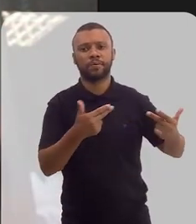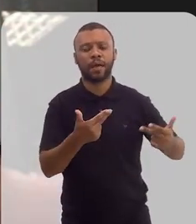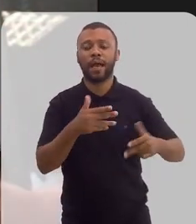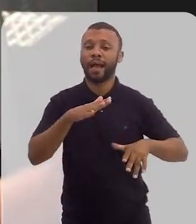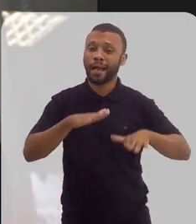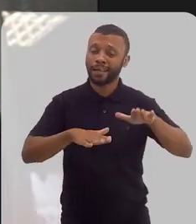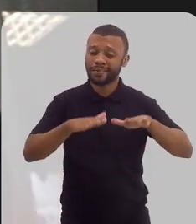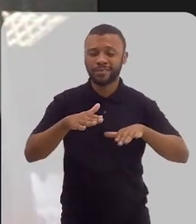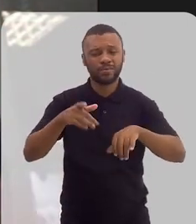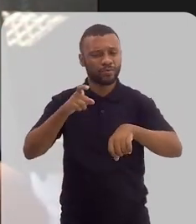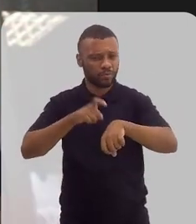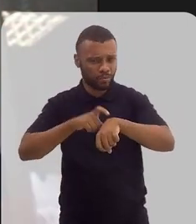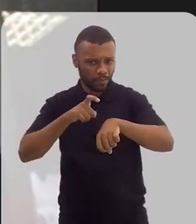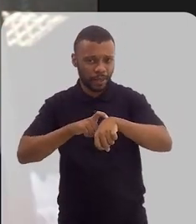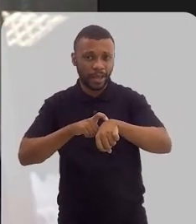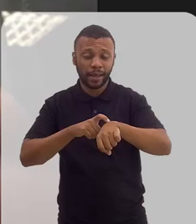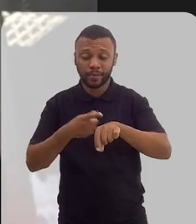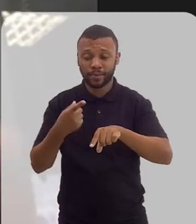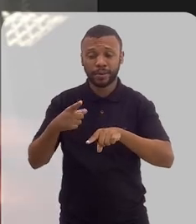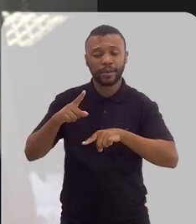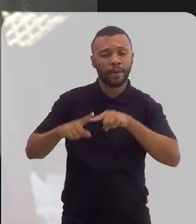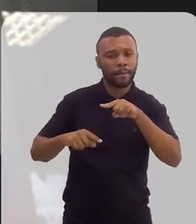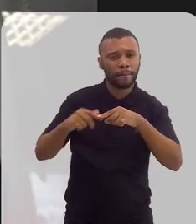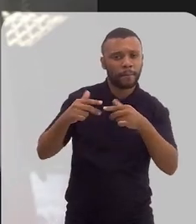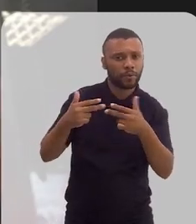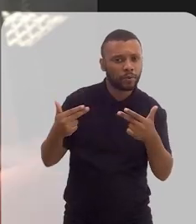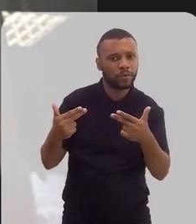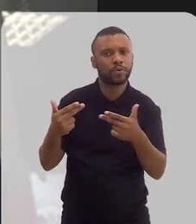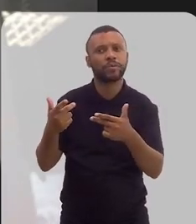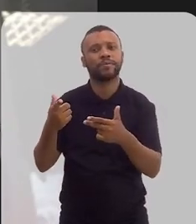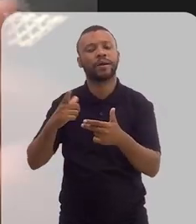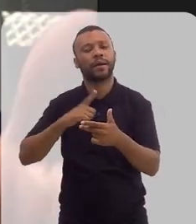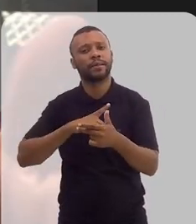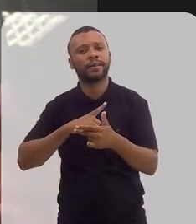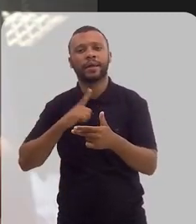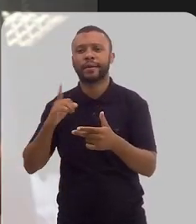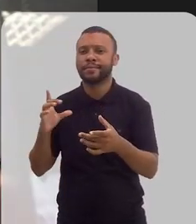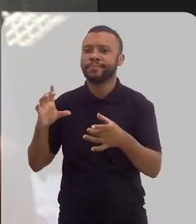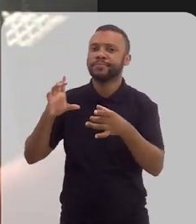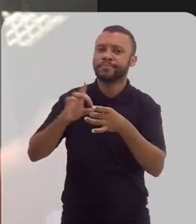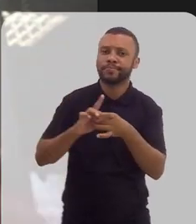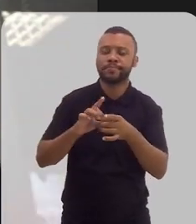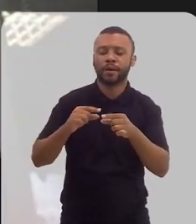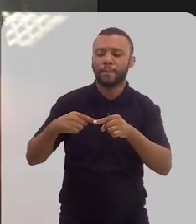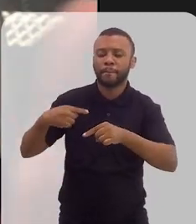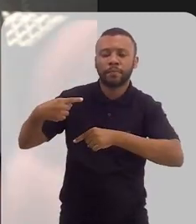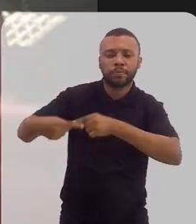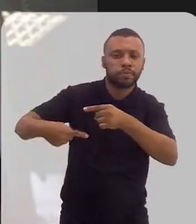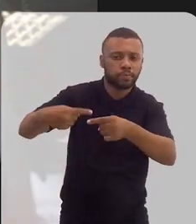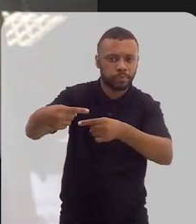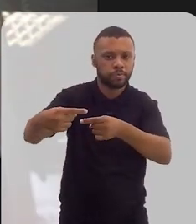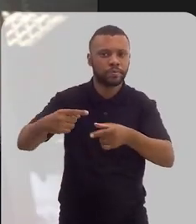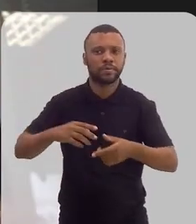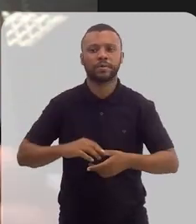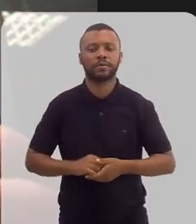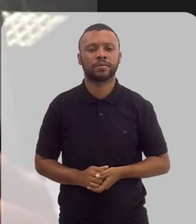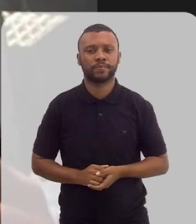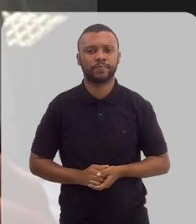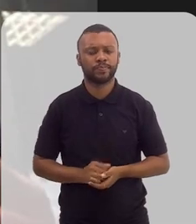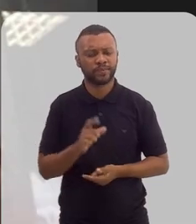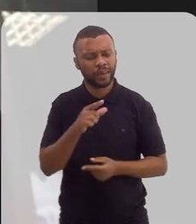Num determinado momento, esse produto vai ser remanufaturado, chegou ao fim da vida útil, vai ser remanufaturado ou vai ser reciclado.